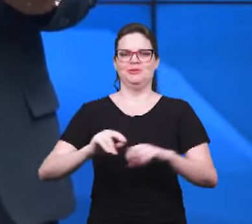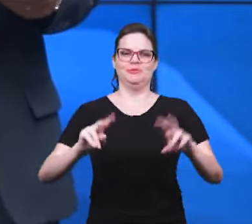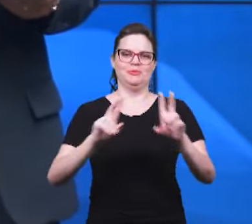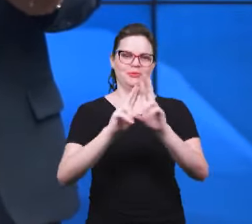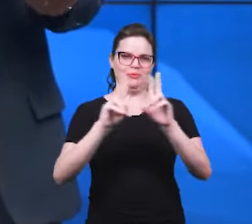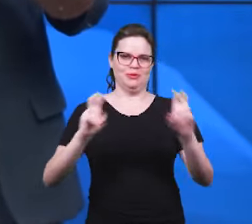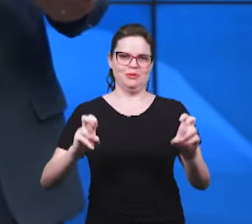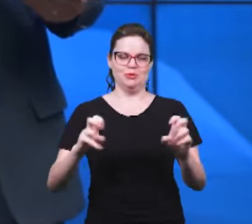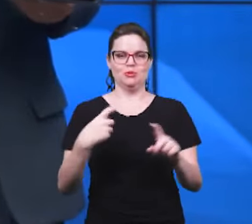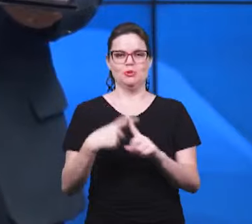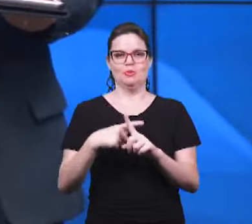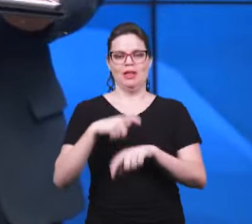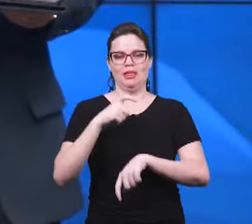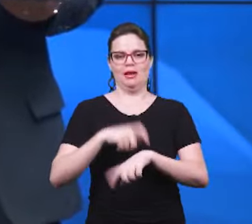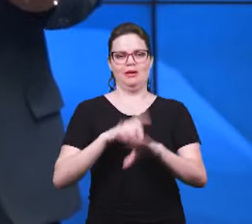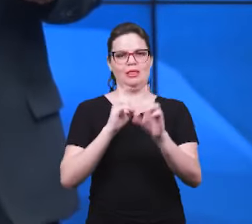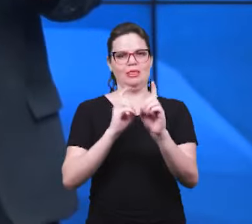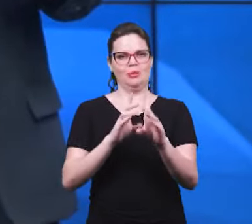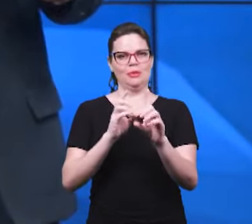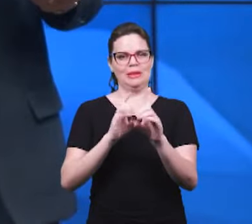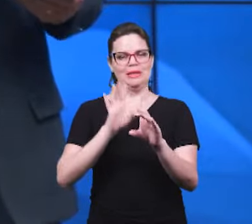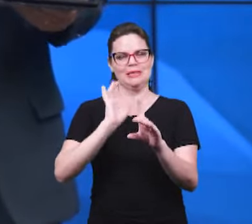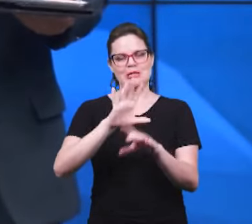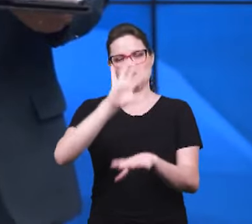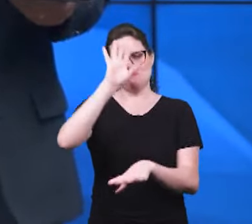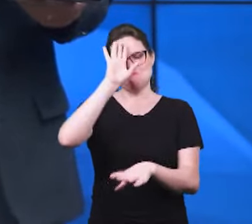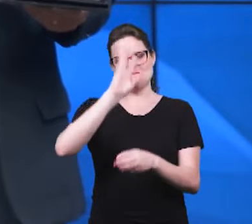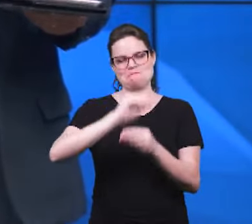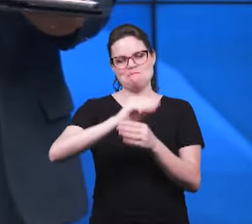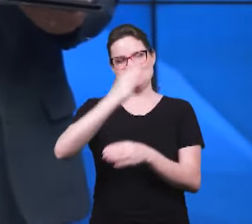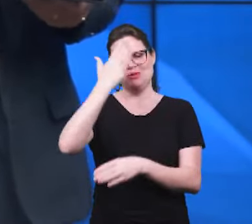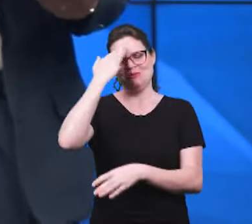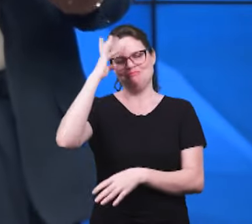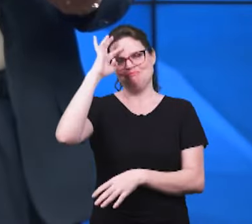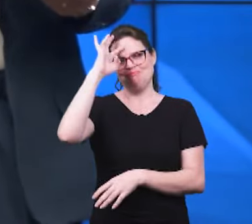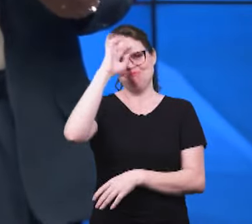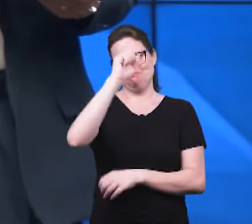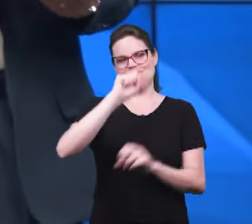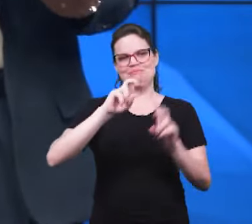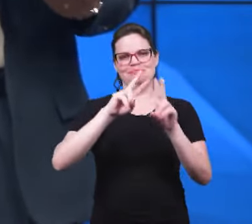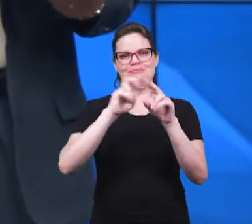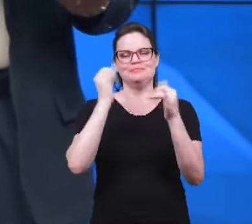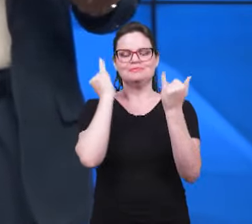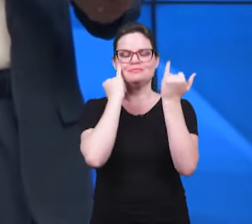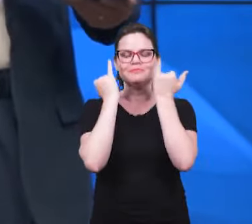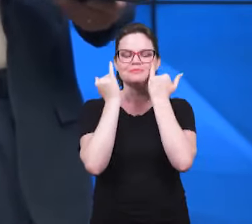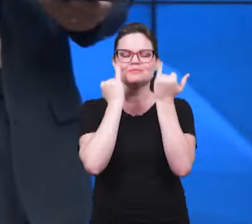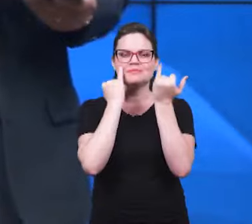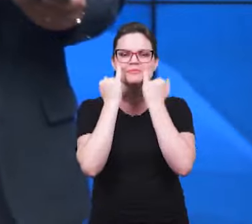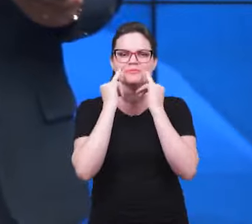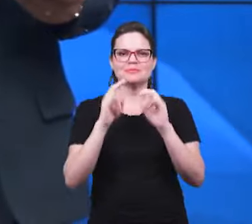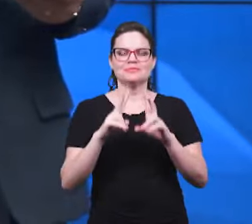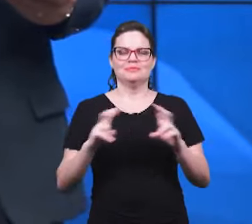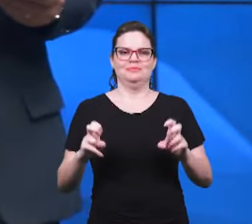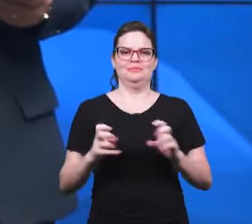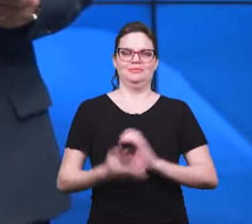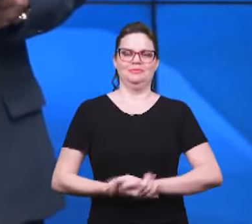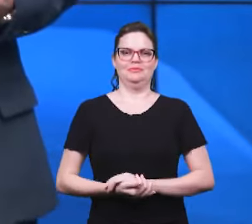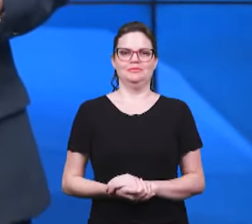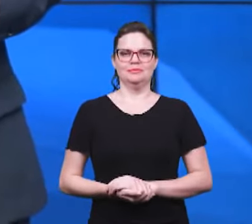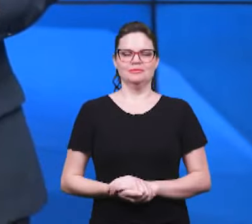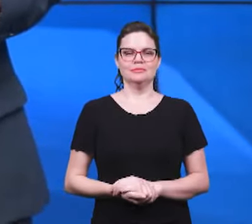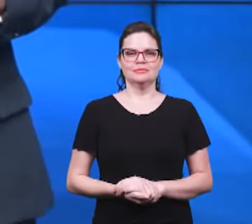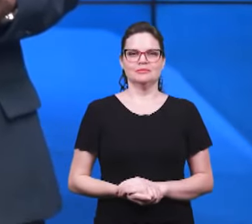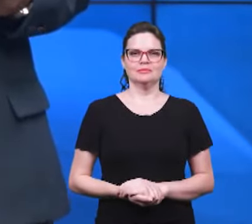conteúdo doutrinário for transmitido, todos já podem estar cientes de alguma informação relacionada ao assunto e, portanto,